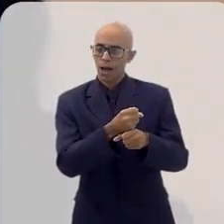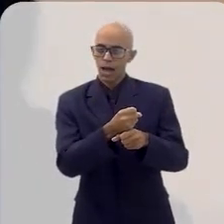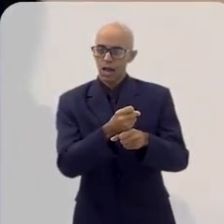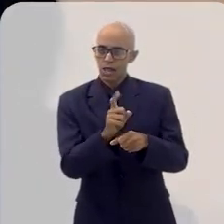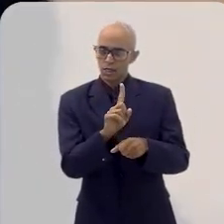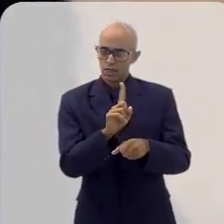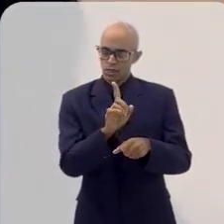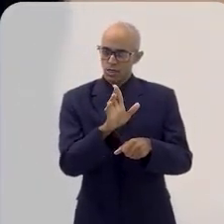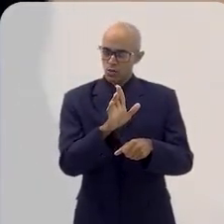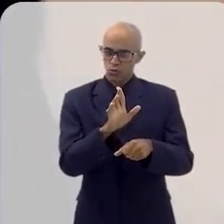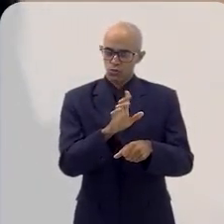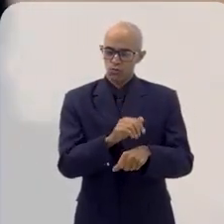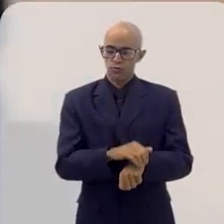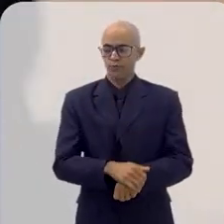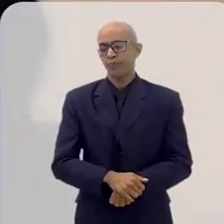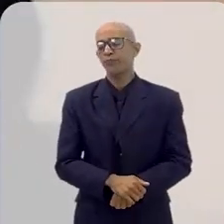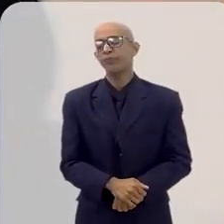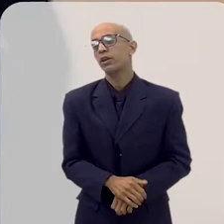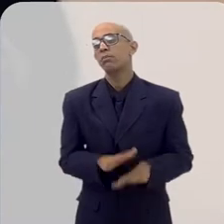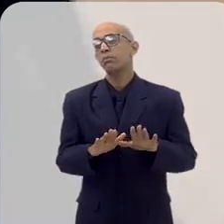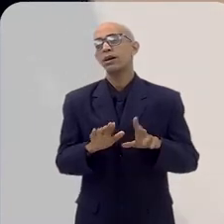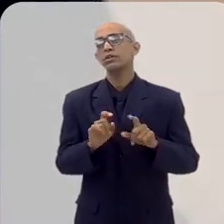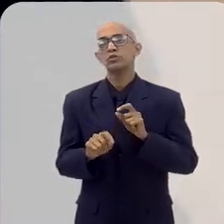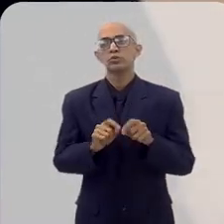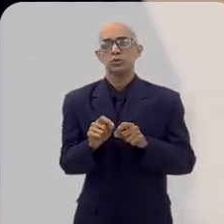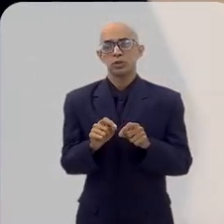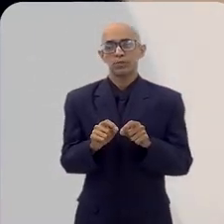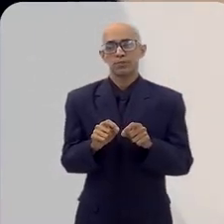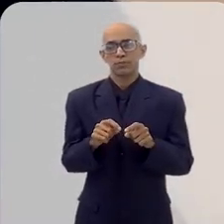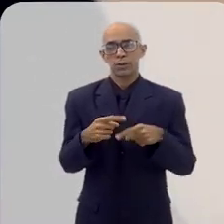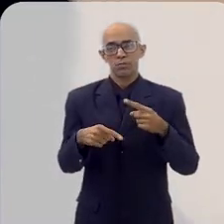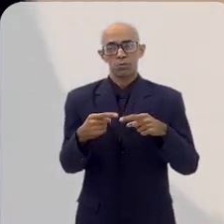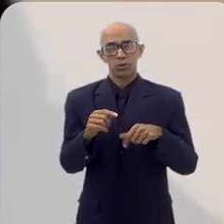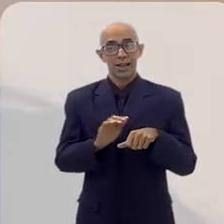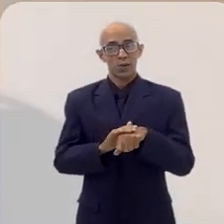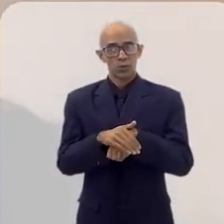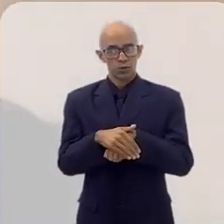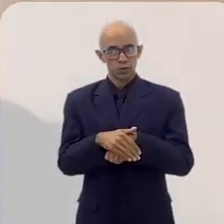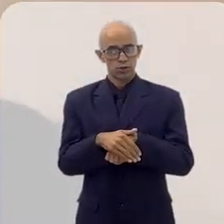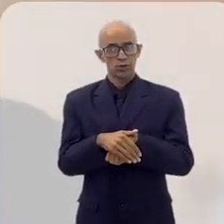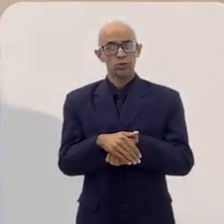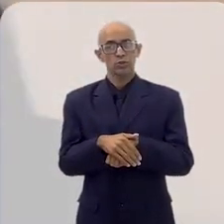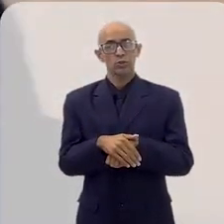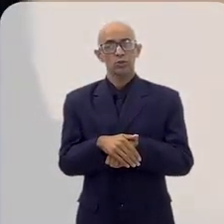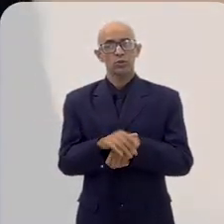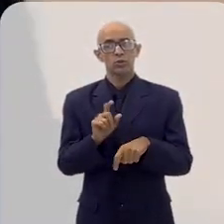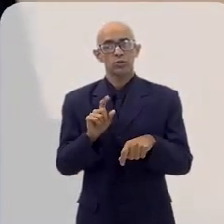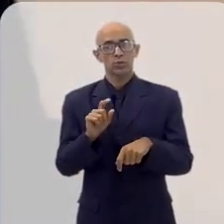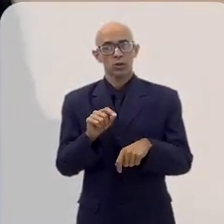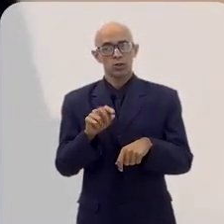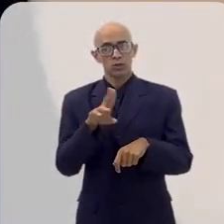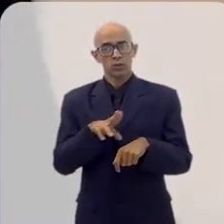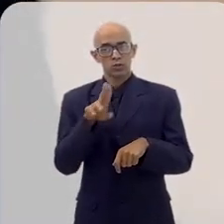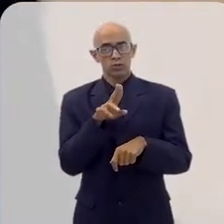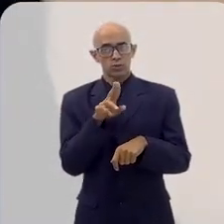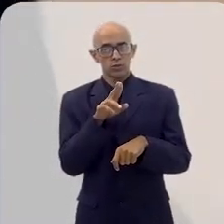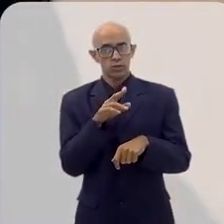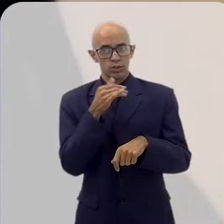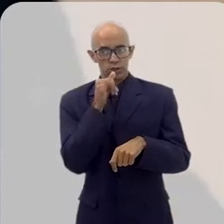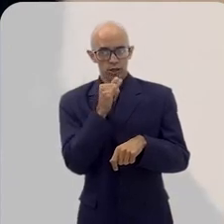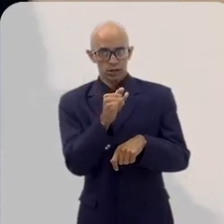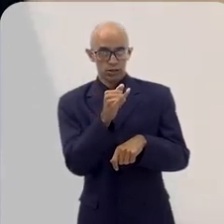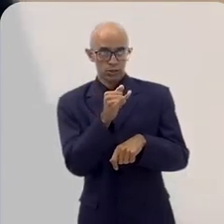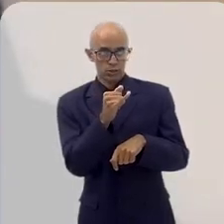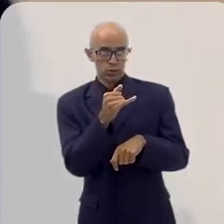consumo ali naquele momento, não passa pelo relógio. Porém, à noite, a gente utiliza da